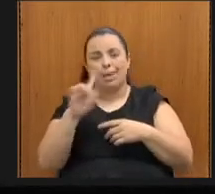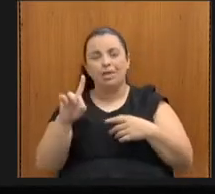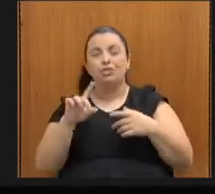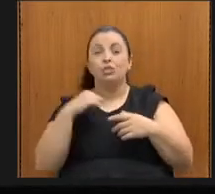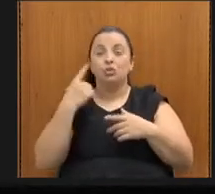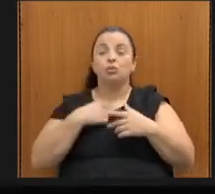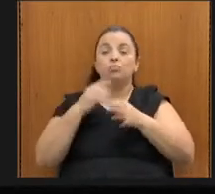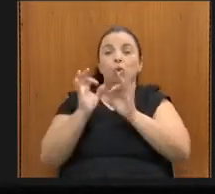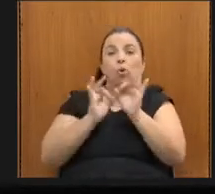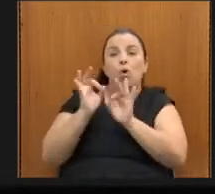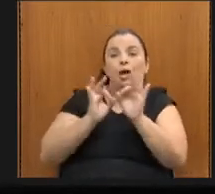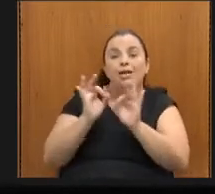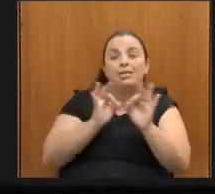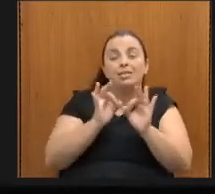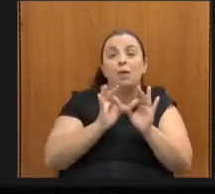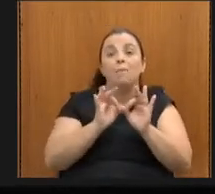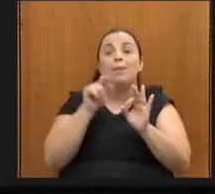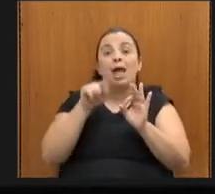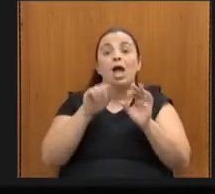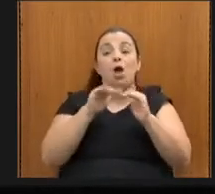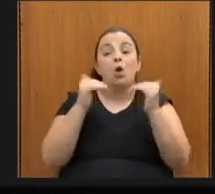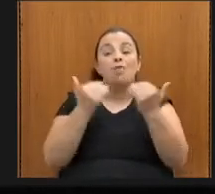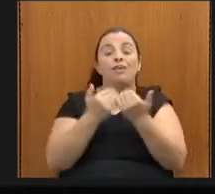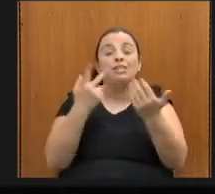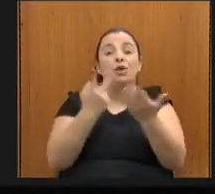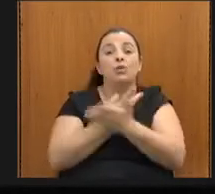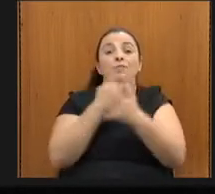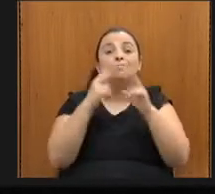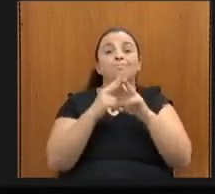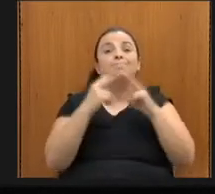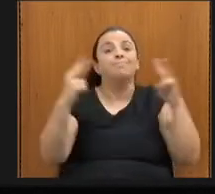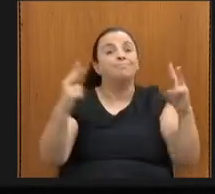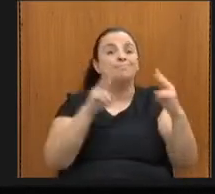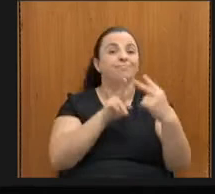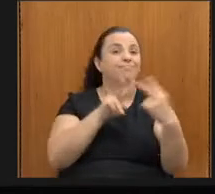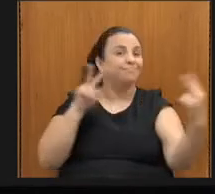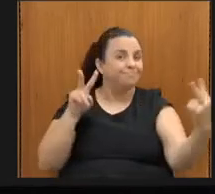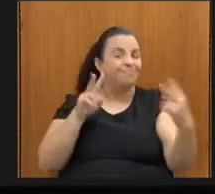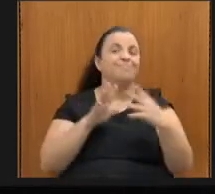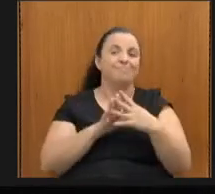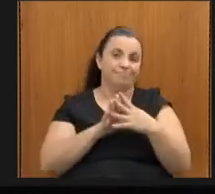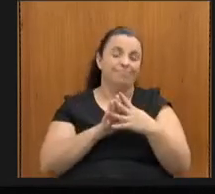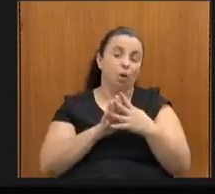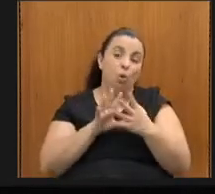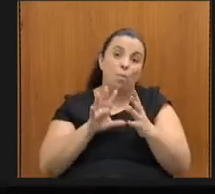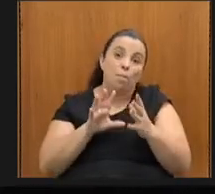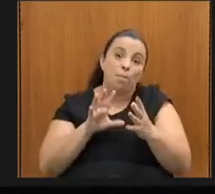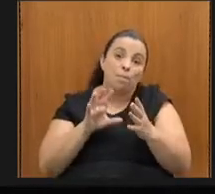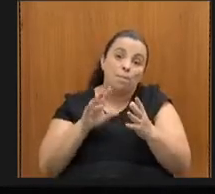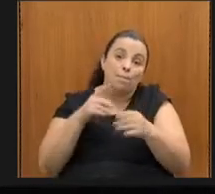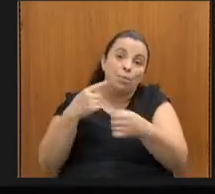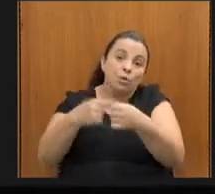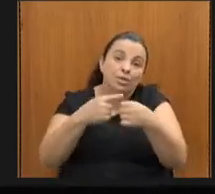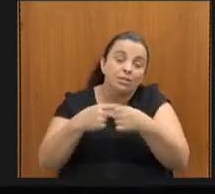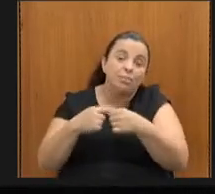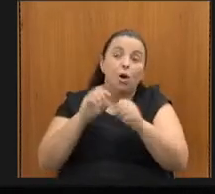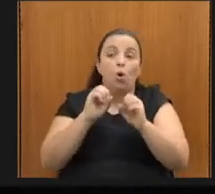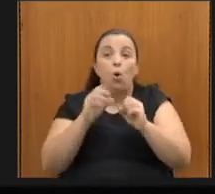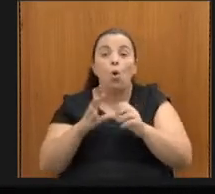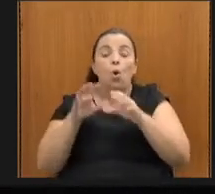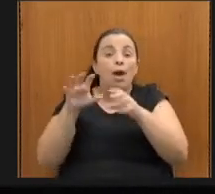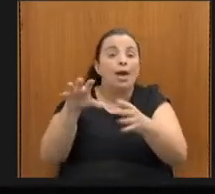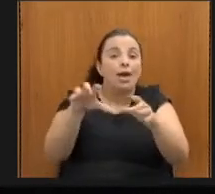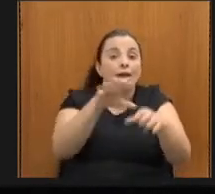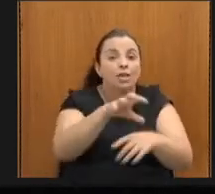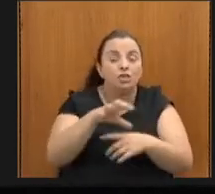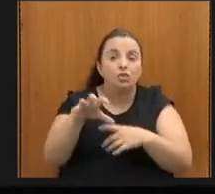conferências municipais ou regionais. A grande maioria, deputado, do Ivo, das conferências que vão ser